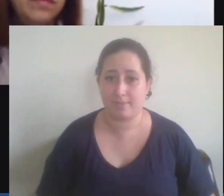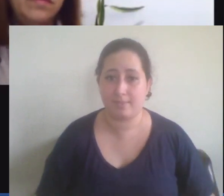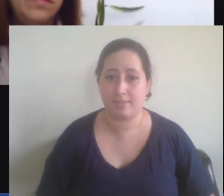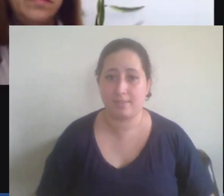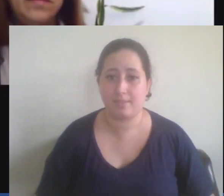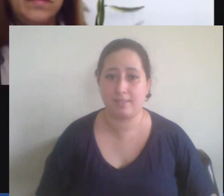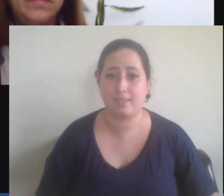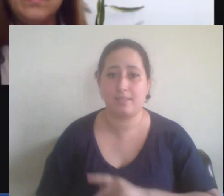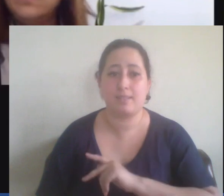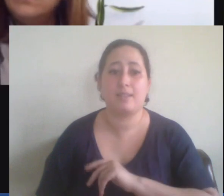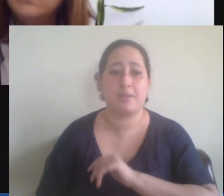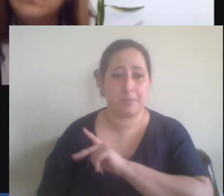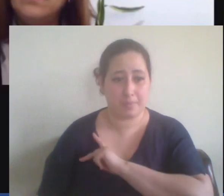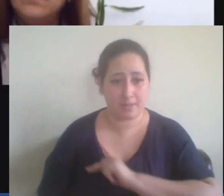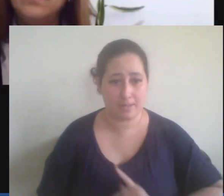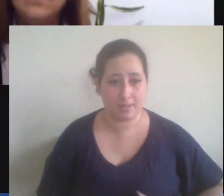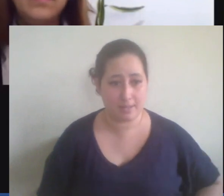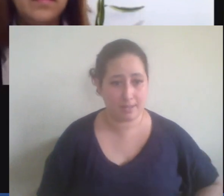na sua campanha